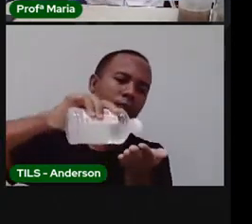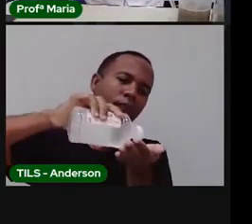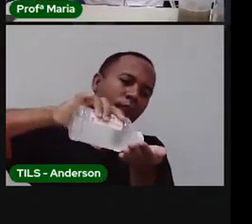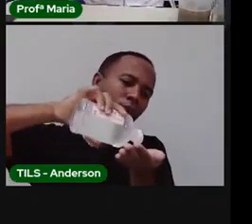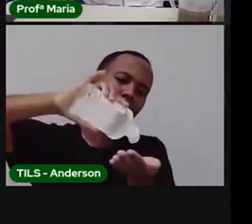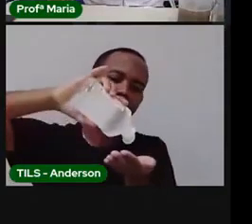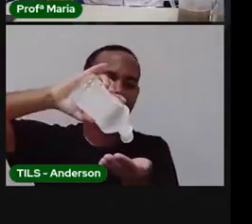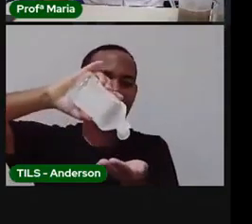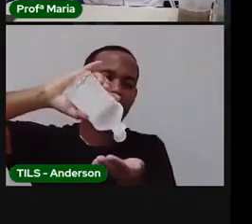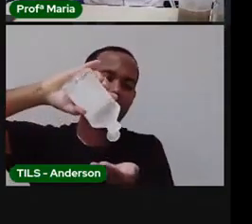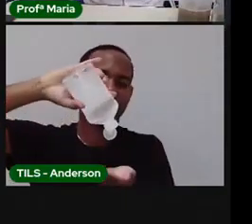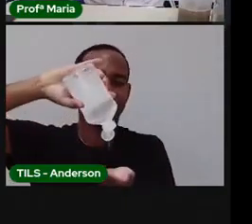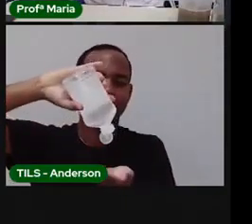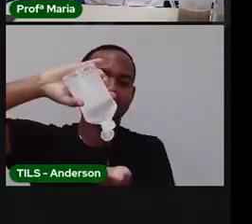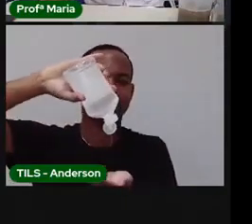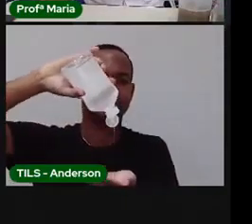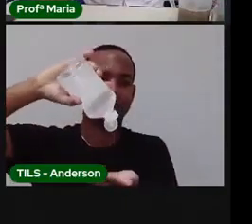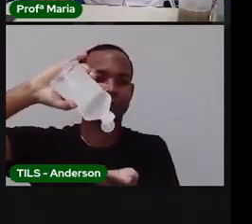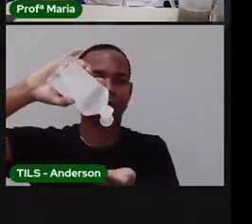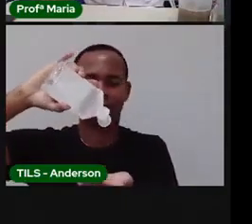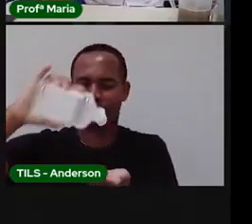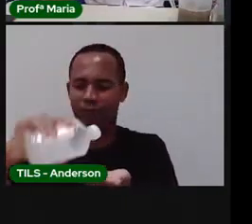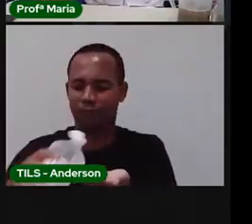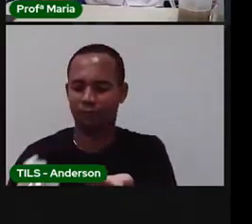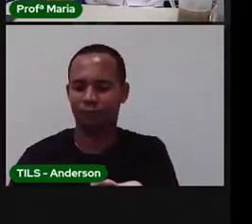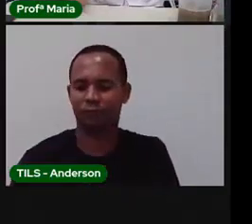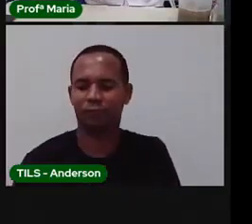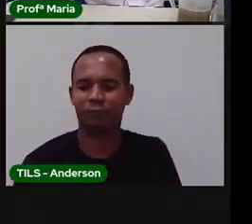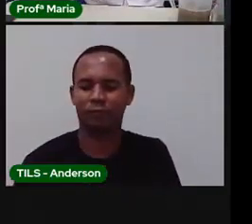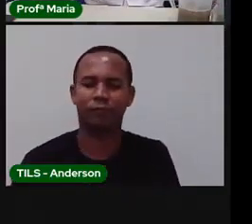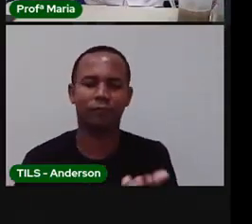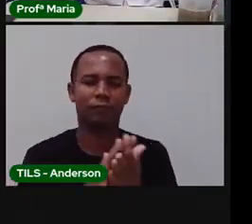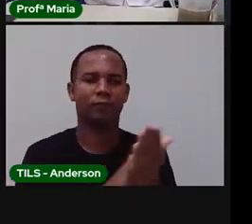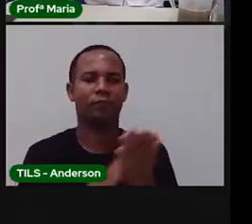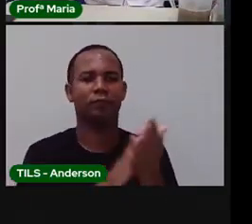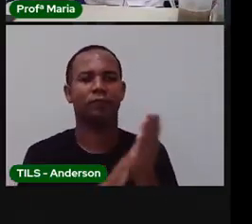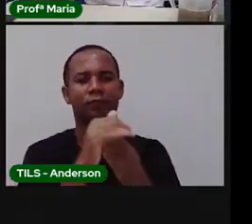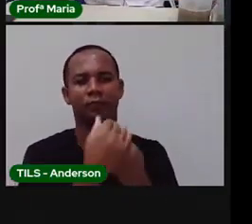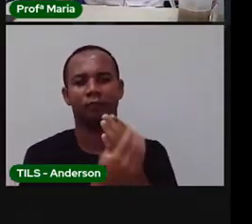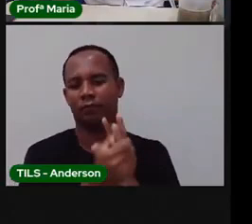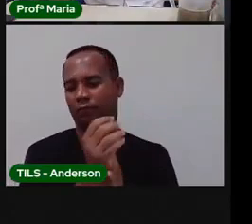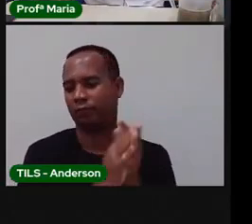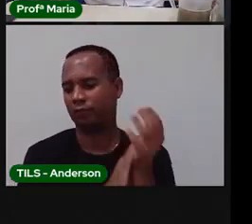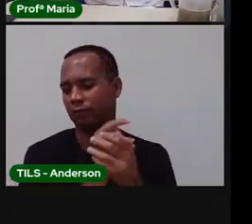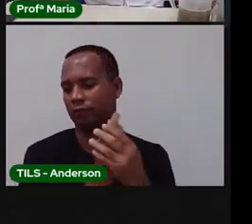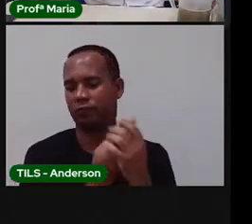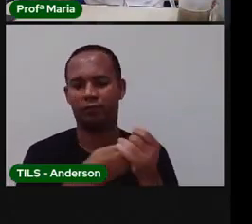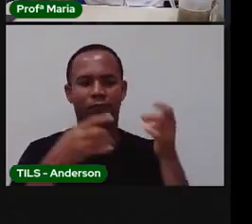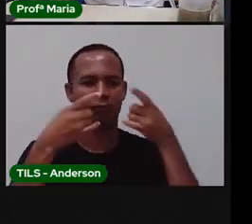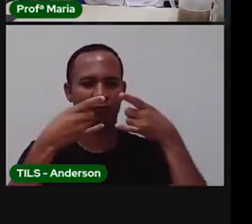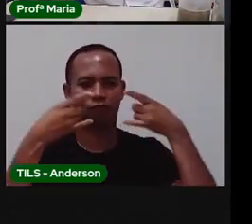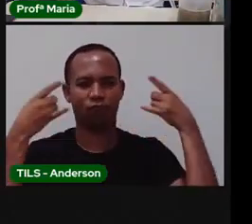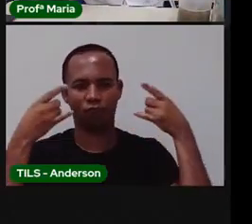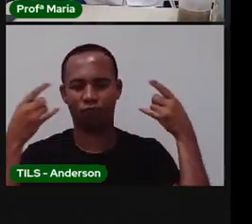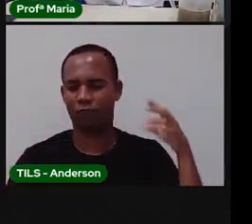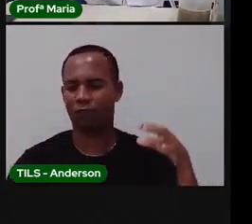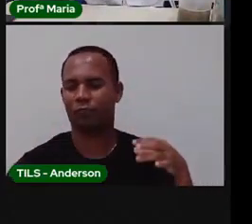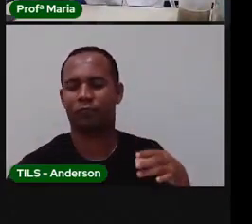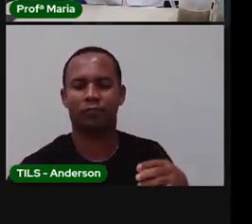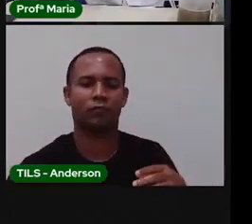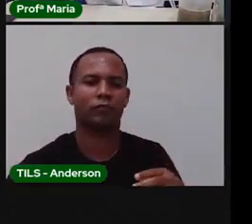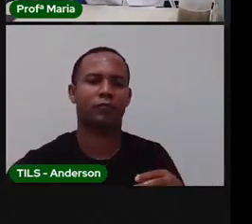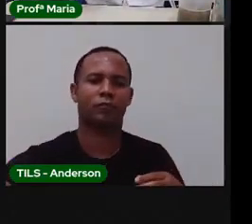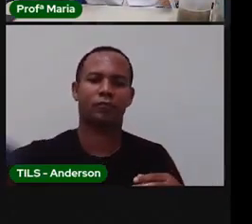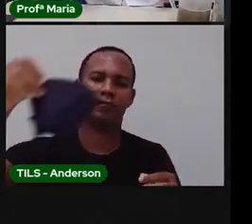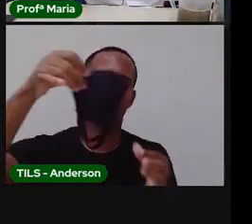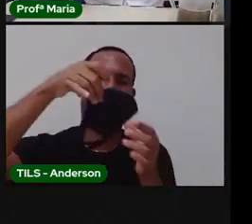experimento né que a gente quer ver os experimentos de vocês né Gustavo mandou já o experimento dele do feijão aí pra gente tá aí